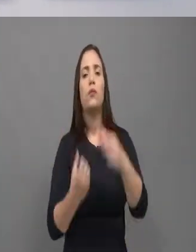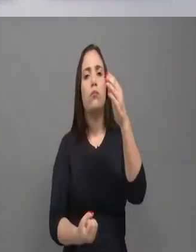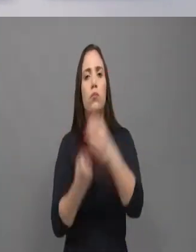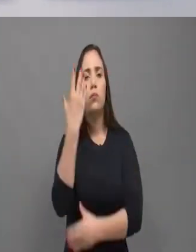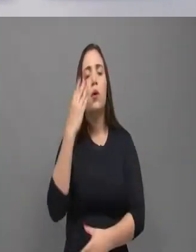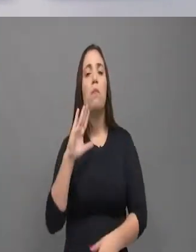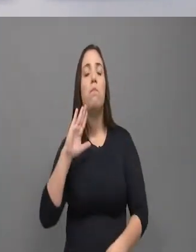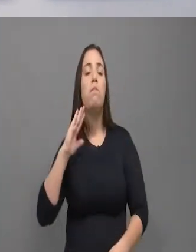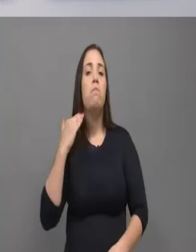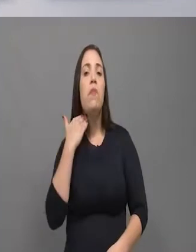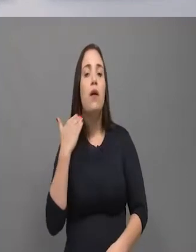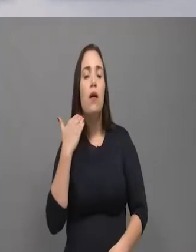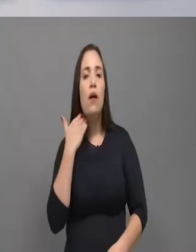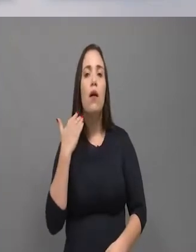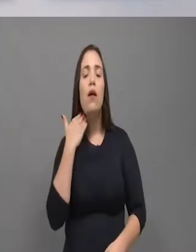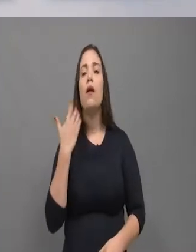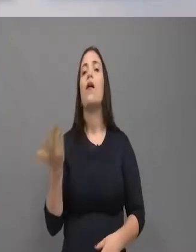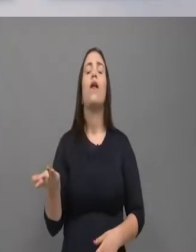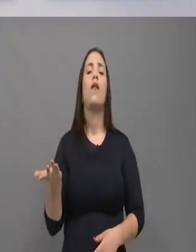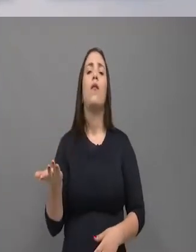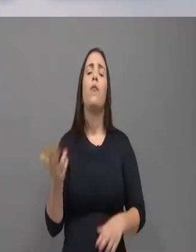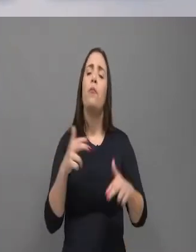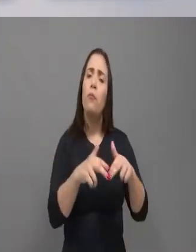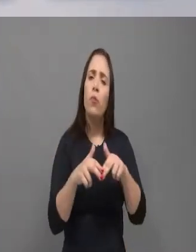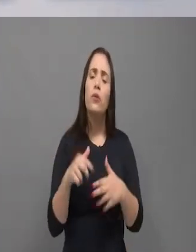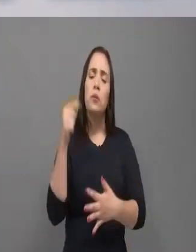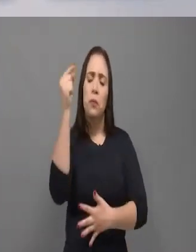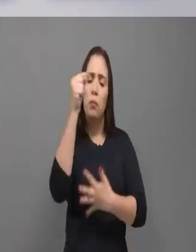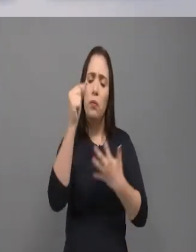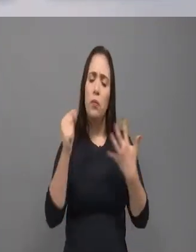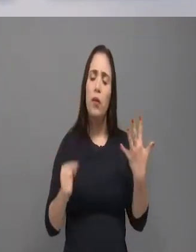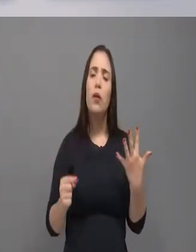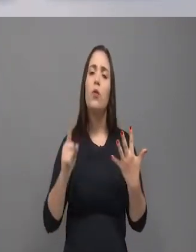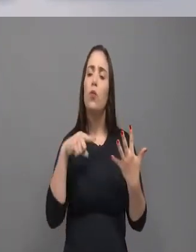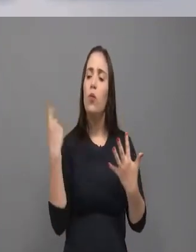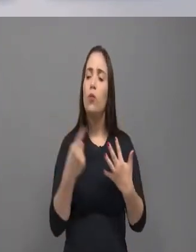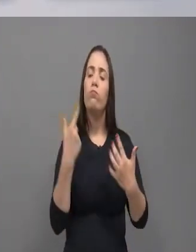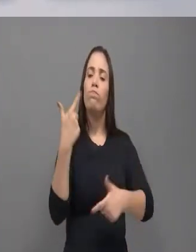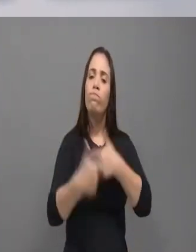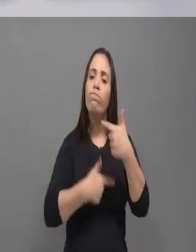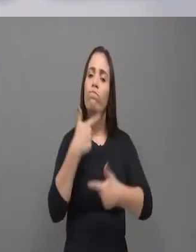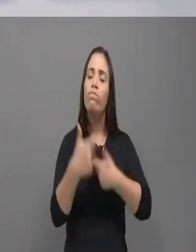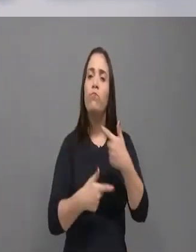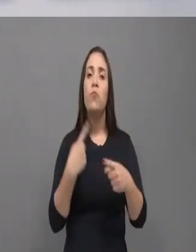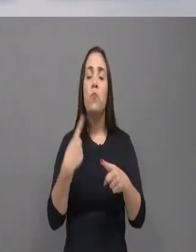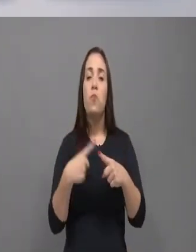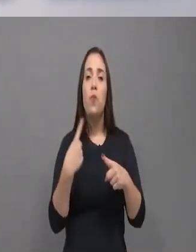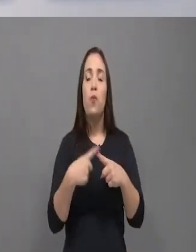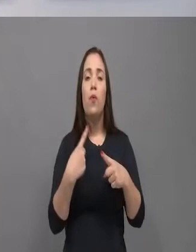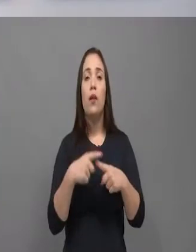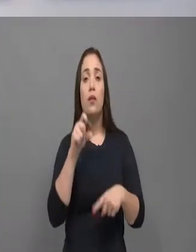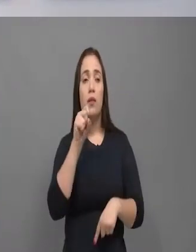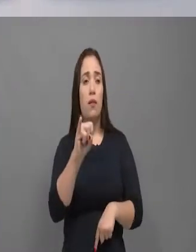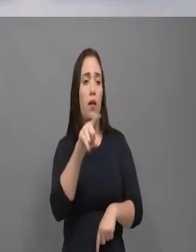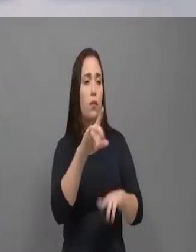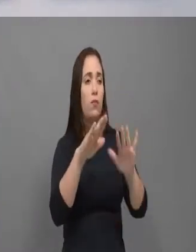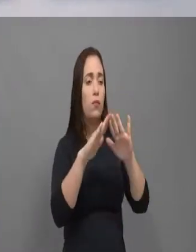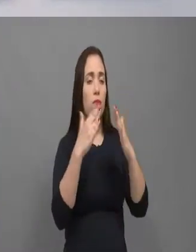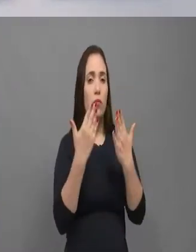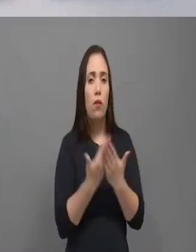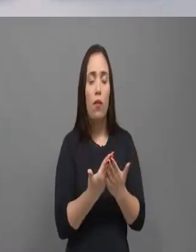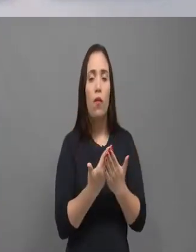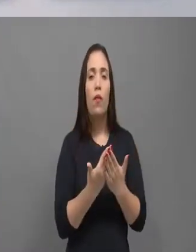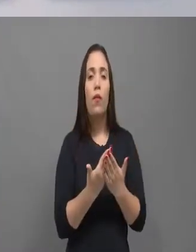vamos dizer assim, desocupado, podia entrar nas escolas. Então o governador está fazendo uma grande